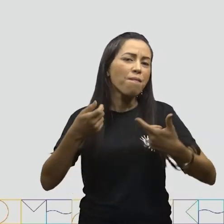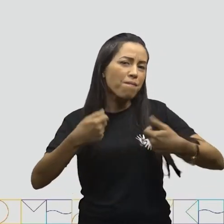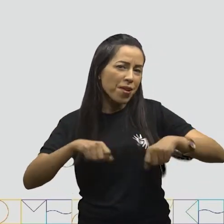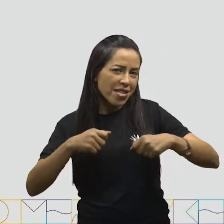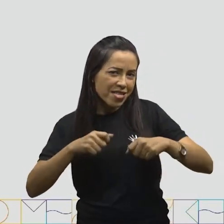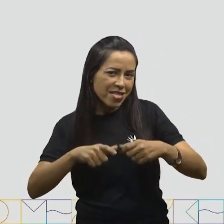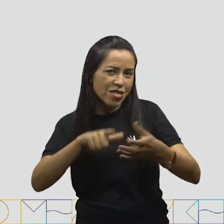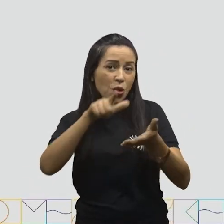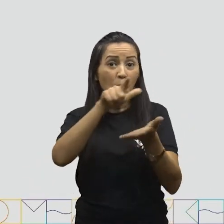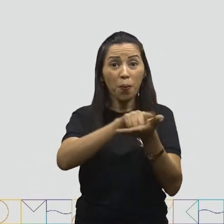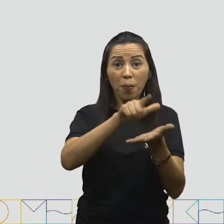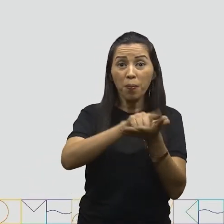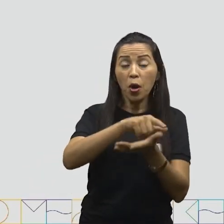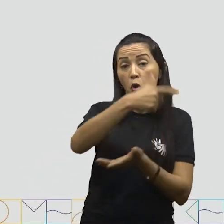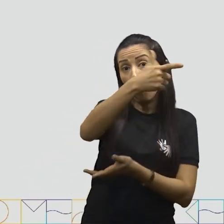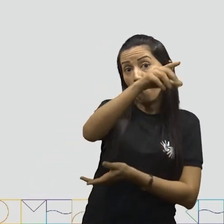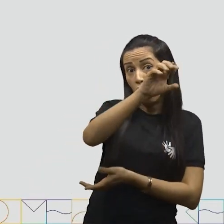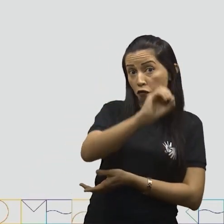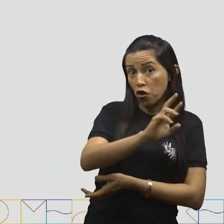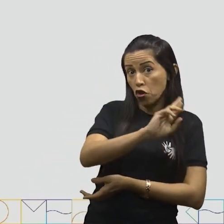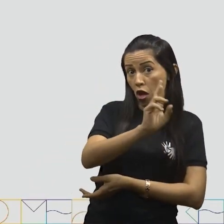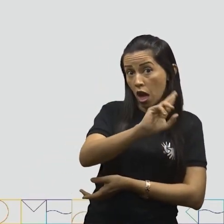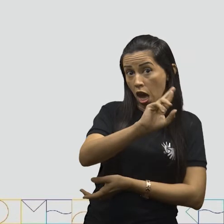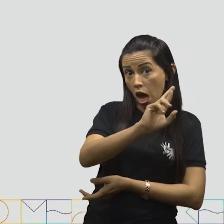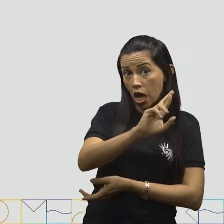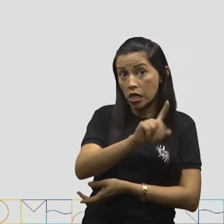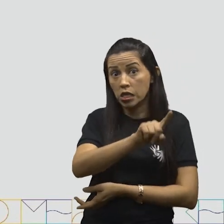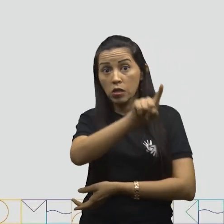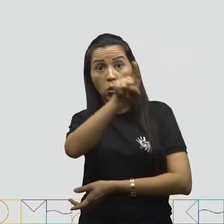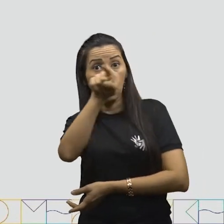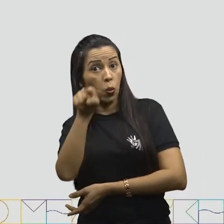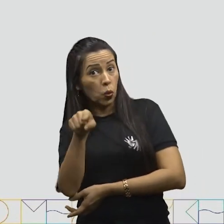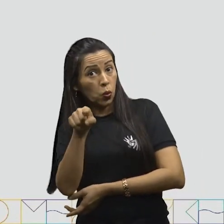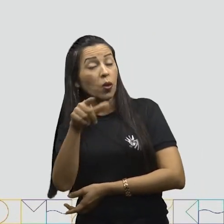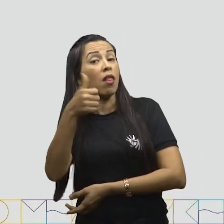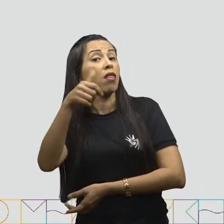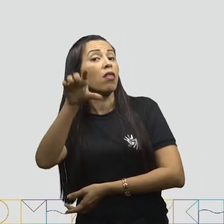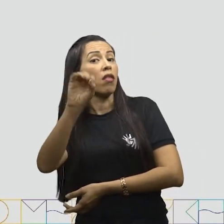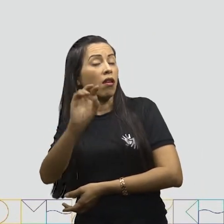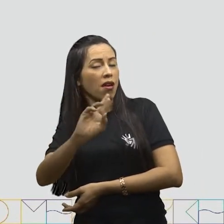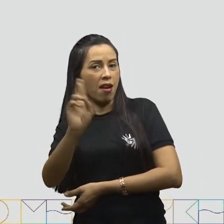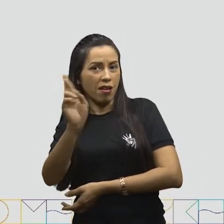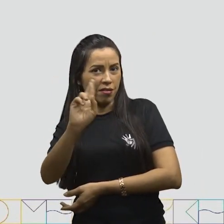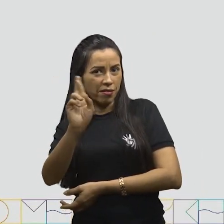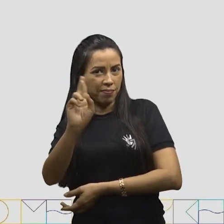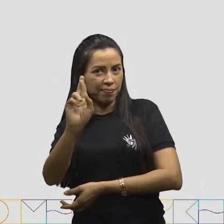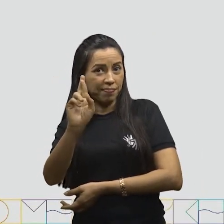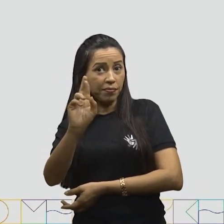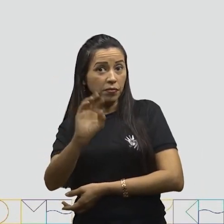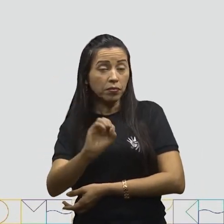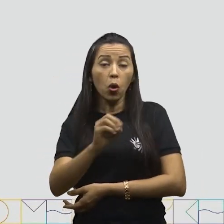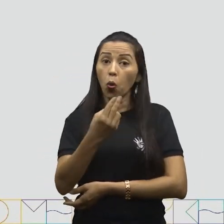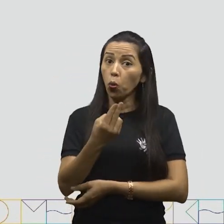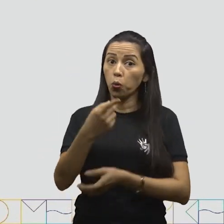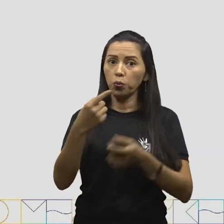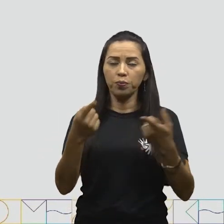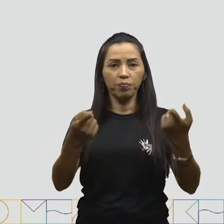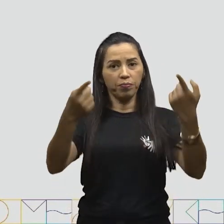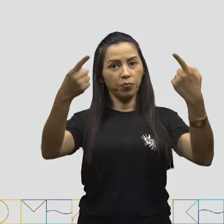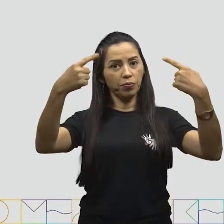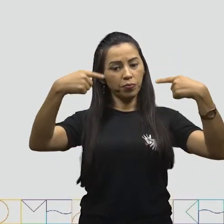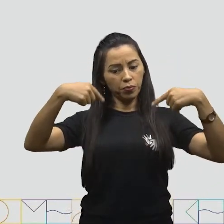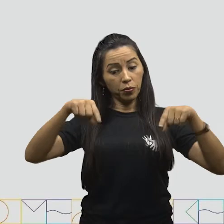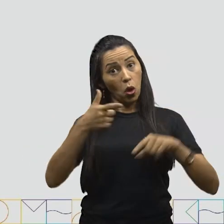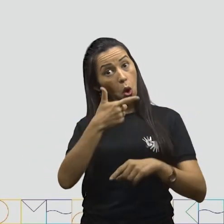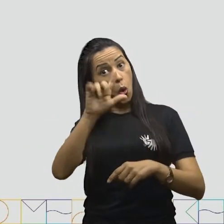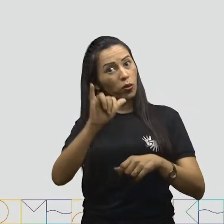cédulas. Uma de 20 reais e uma de 10 reais. Outra